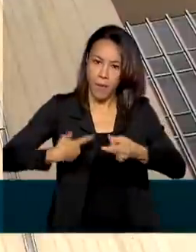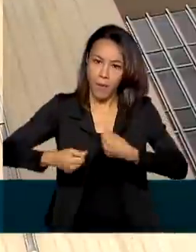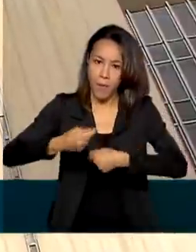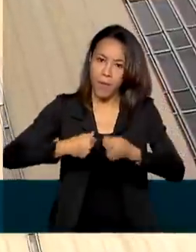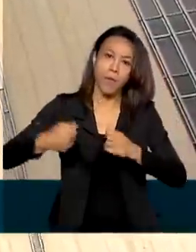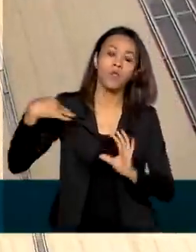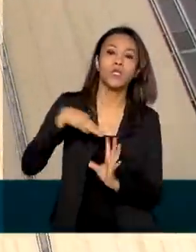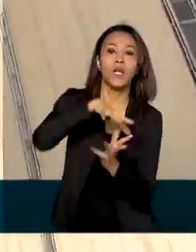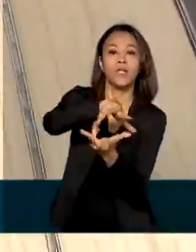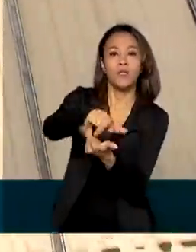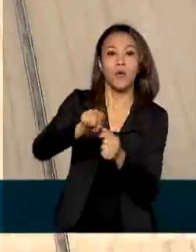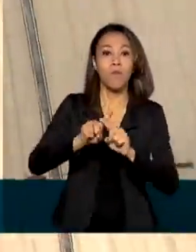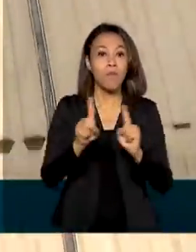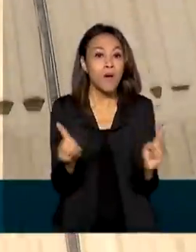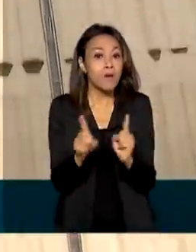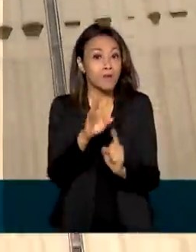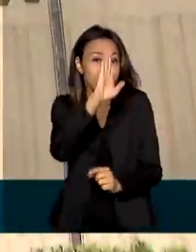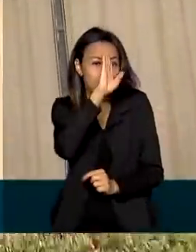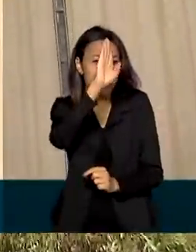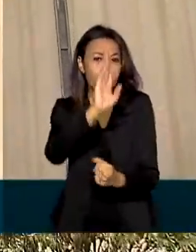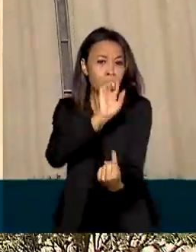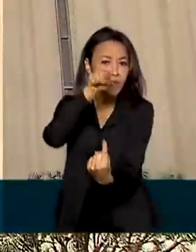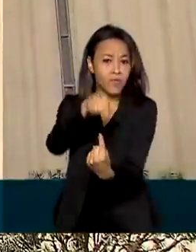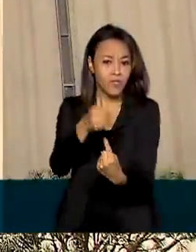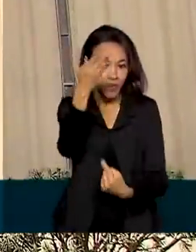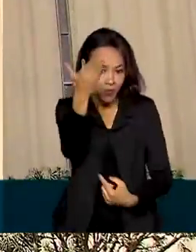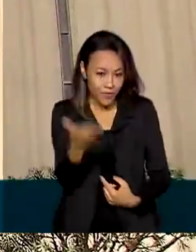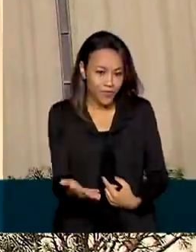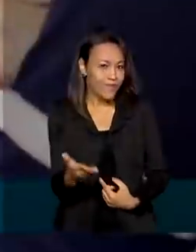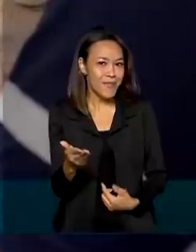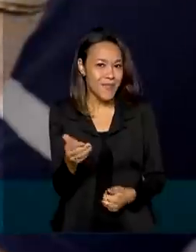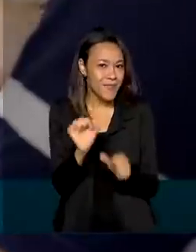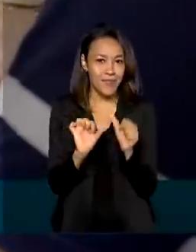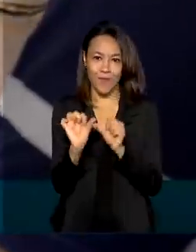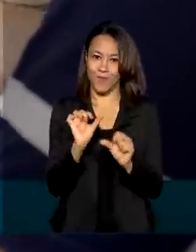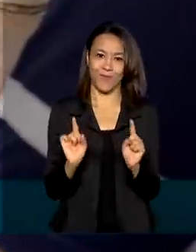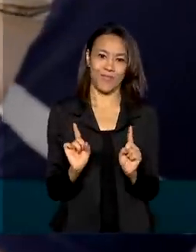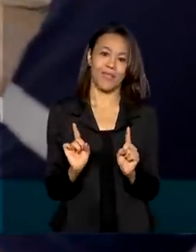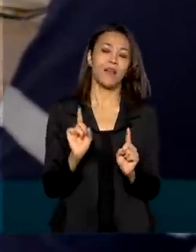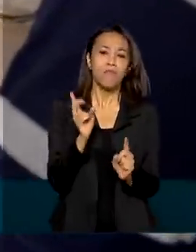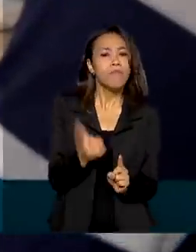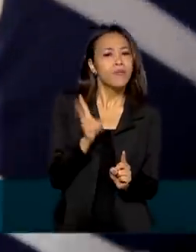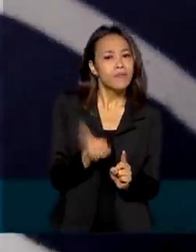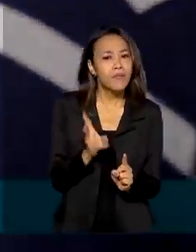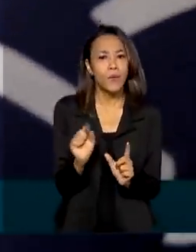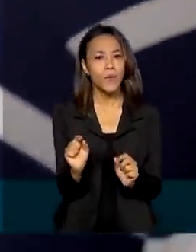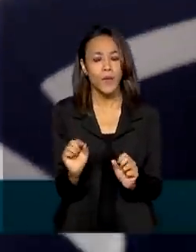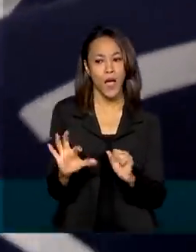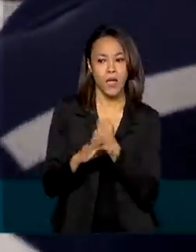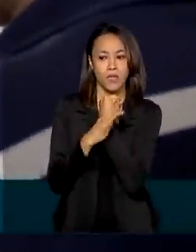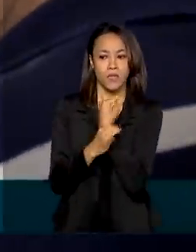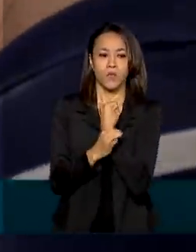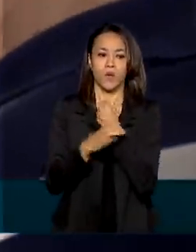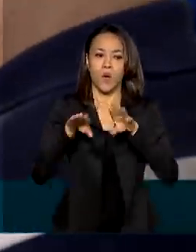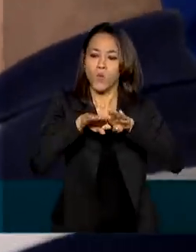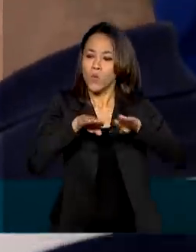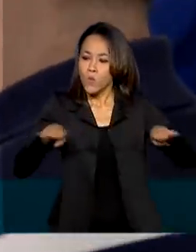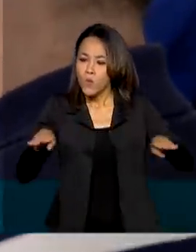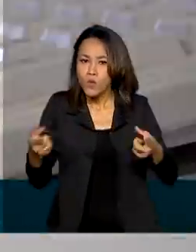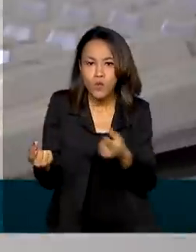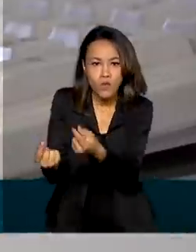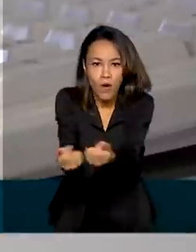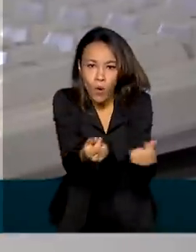Mas o principal objetivo do Banco Central não muda. Continua sendo de assegurar a estabilidade de